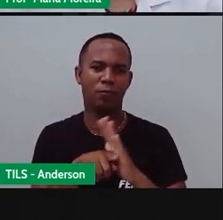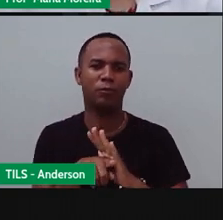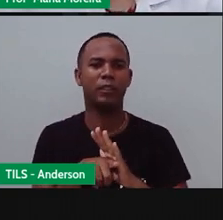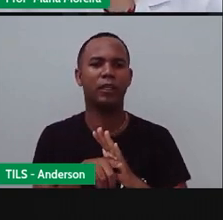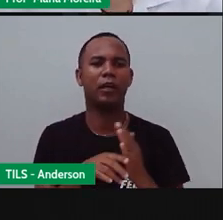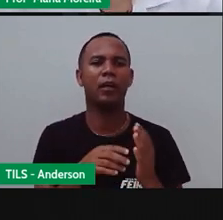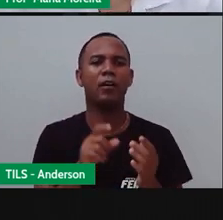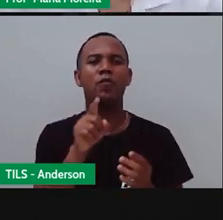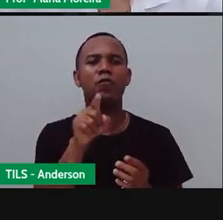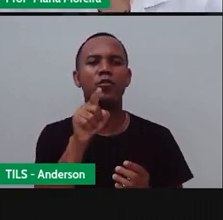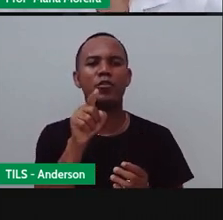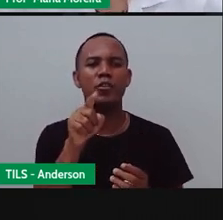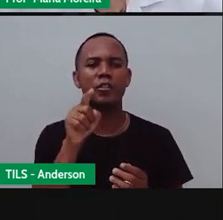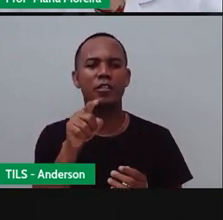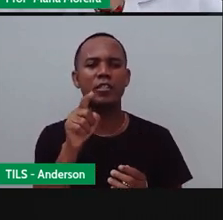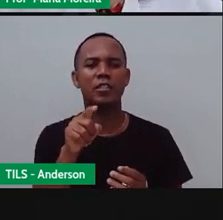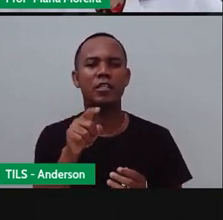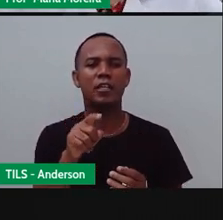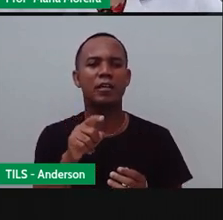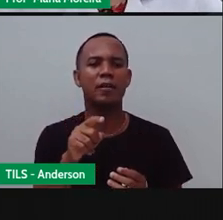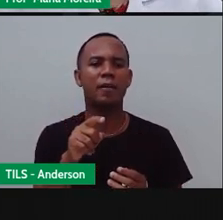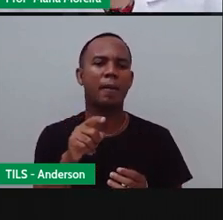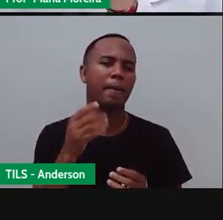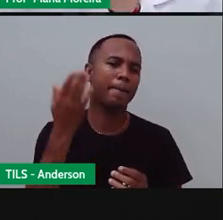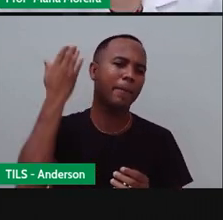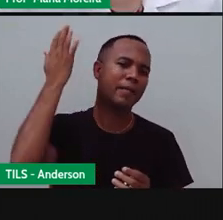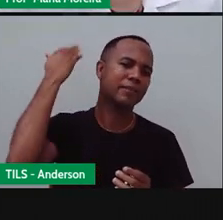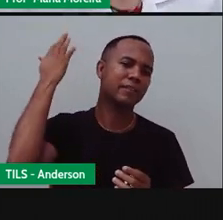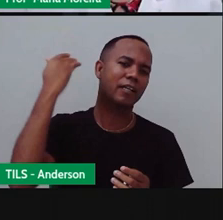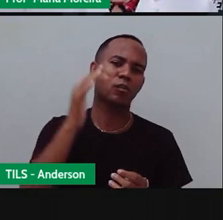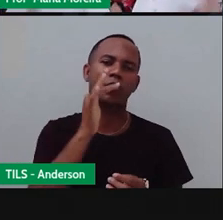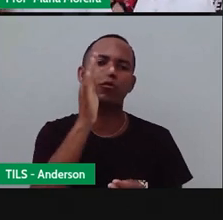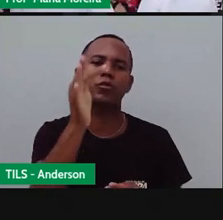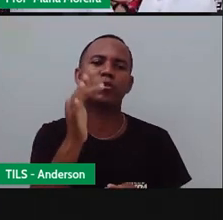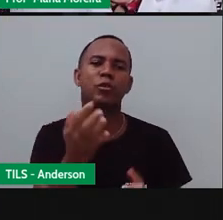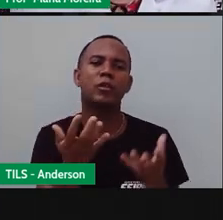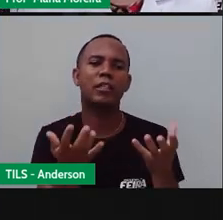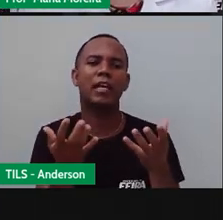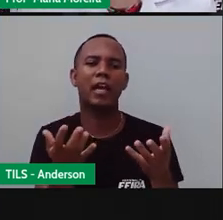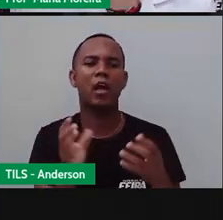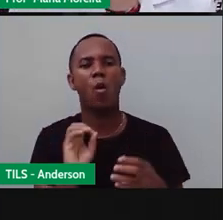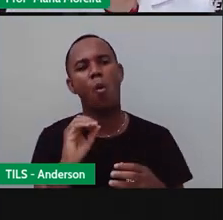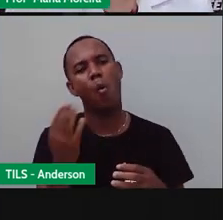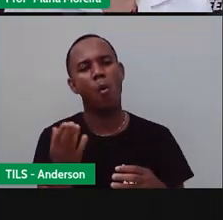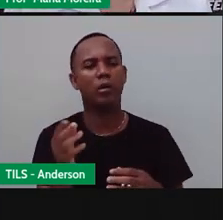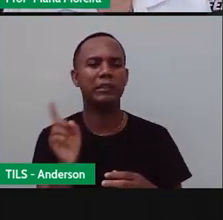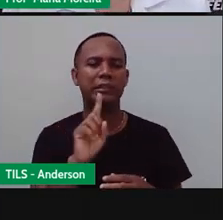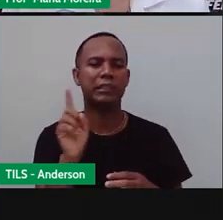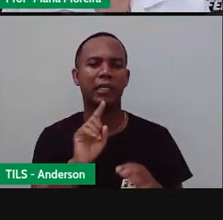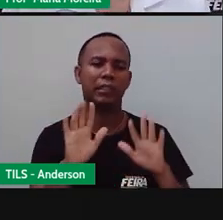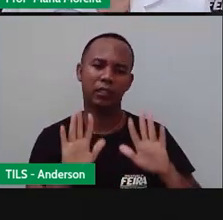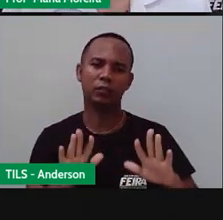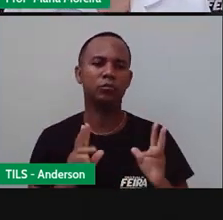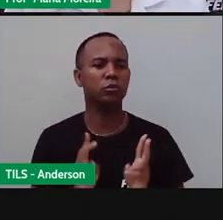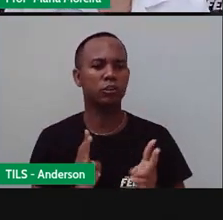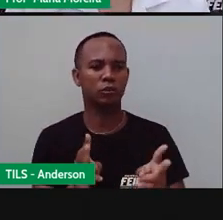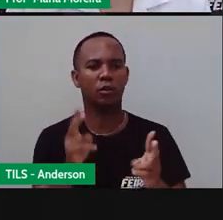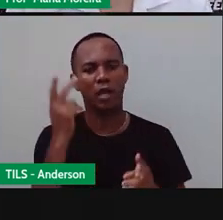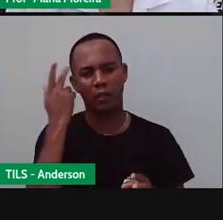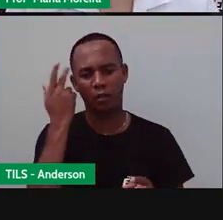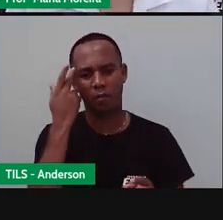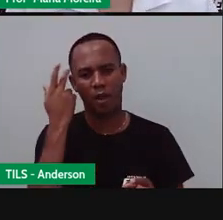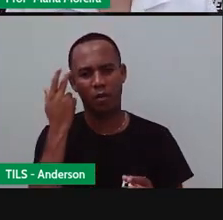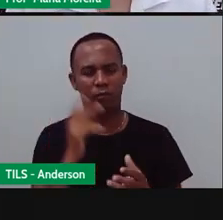professor? Você Iria pro passado Ou iria pro futuro? Ou não iria pra nenhum dos dois? Não é isso? O